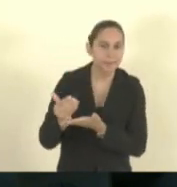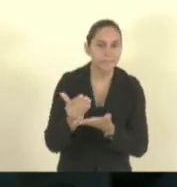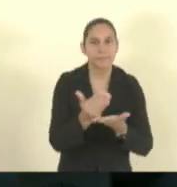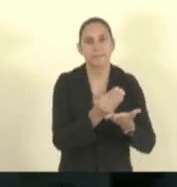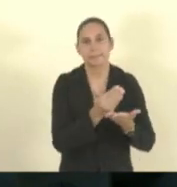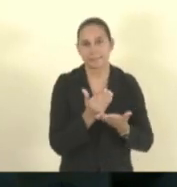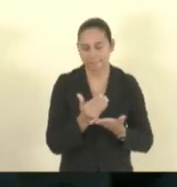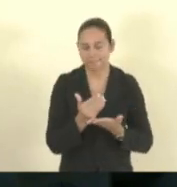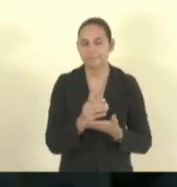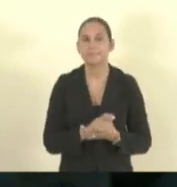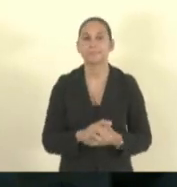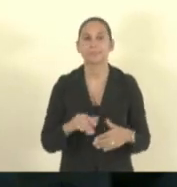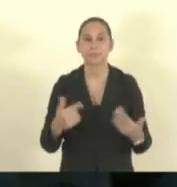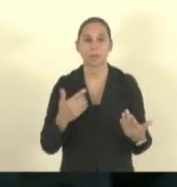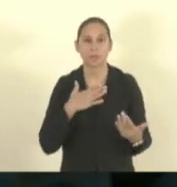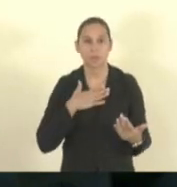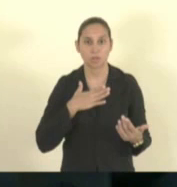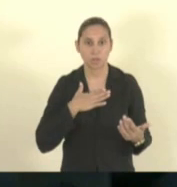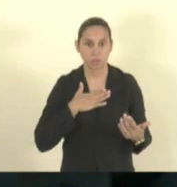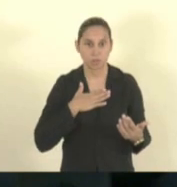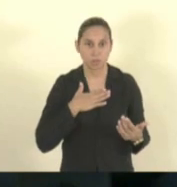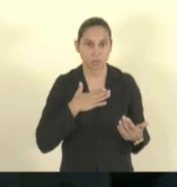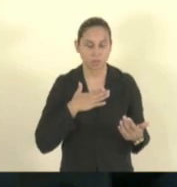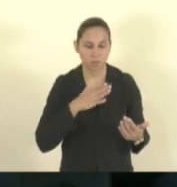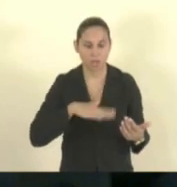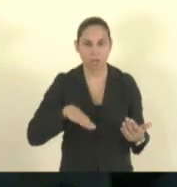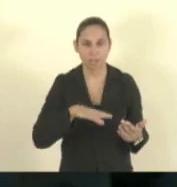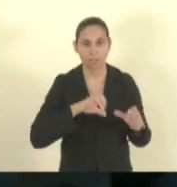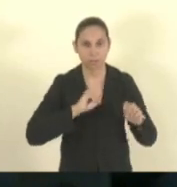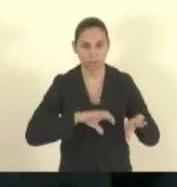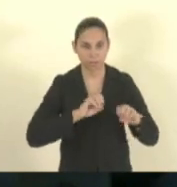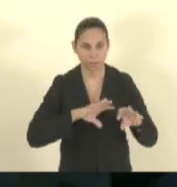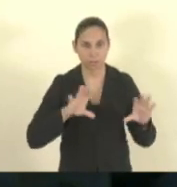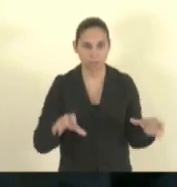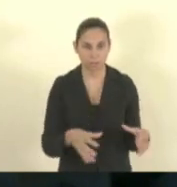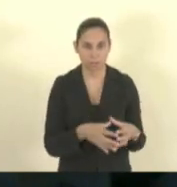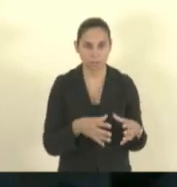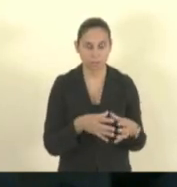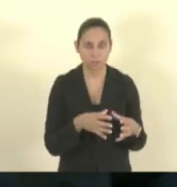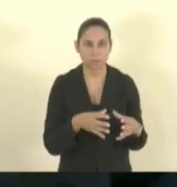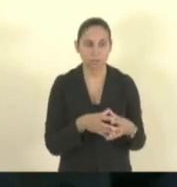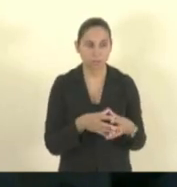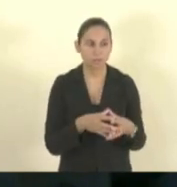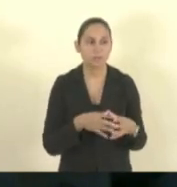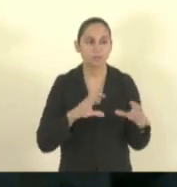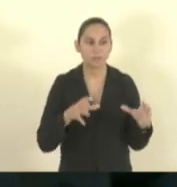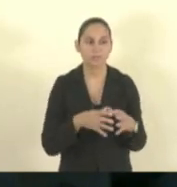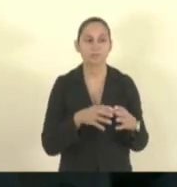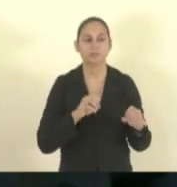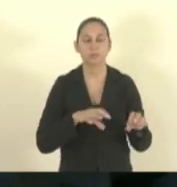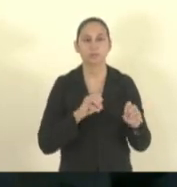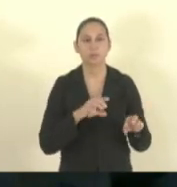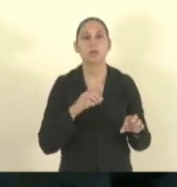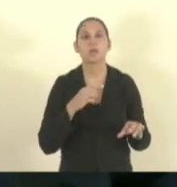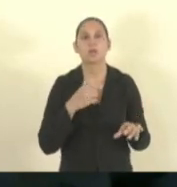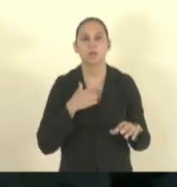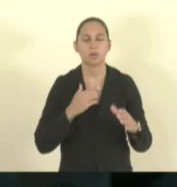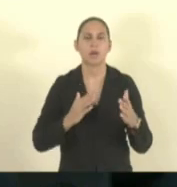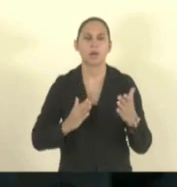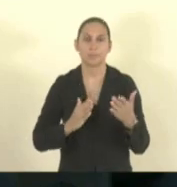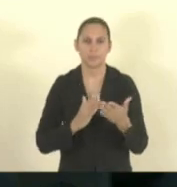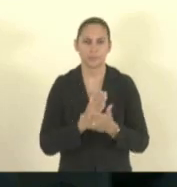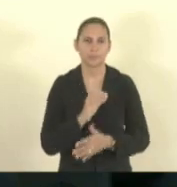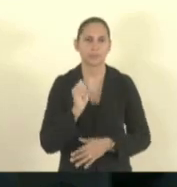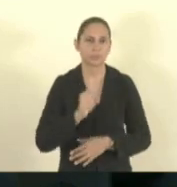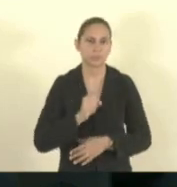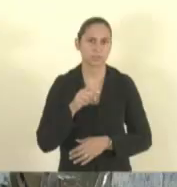vou, na Comissão de Educação, acostumado com de meio ambiente, de educação, eu vou dar pela aprovação do projeto,